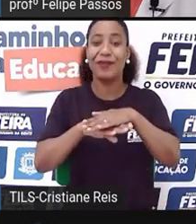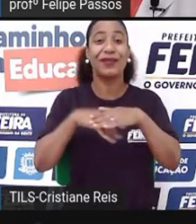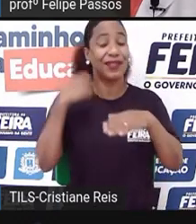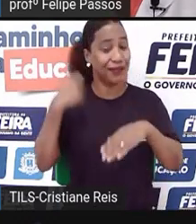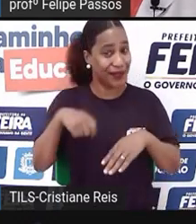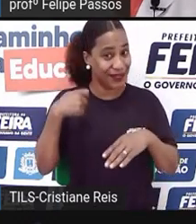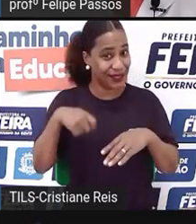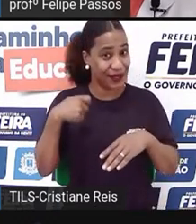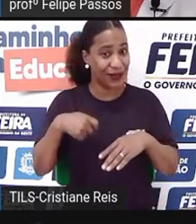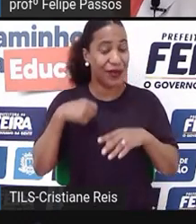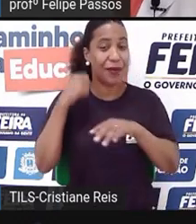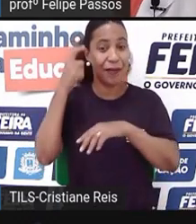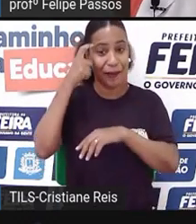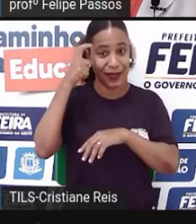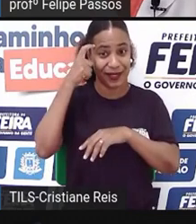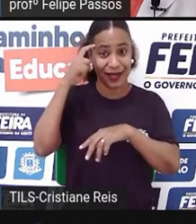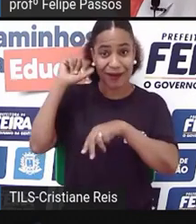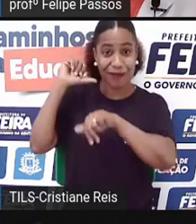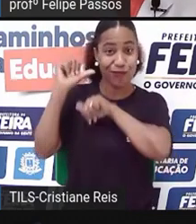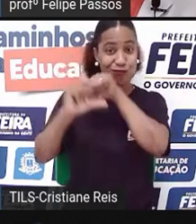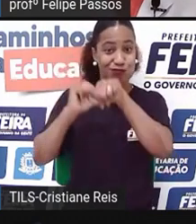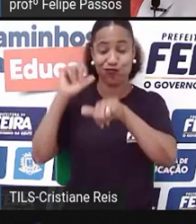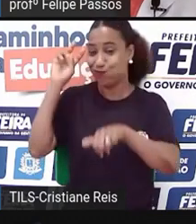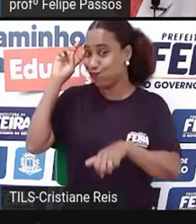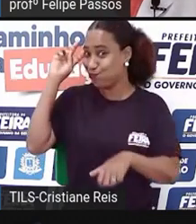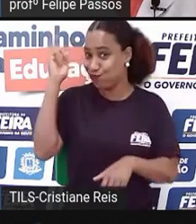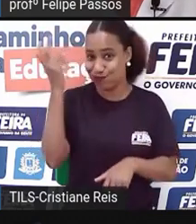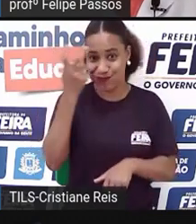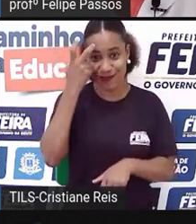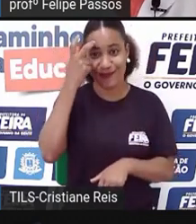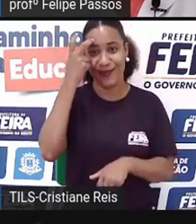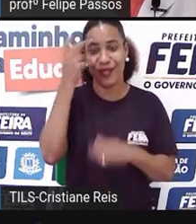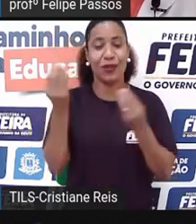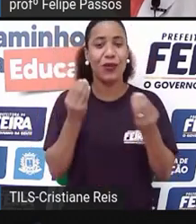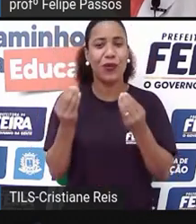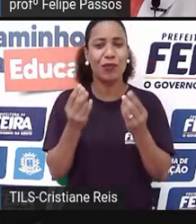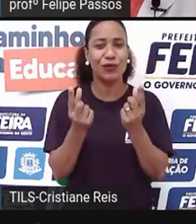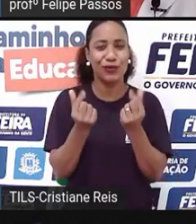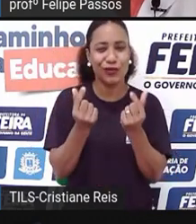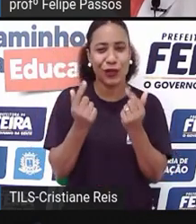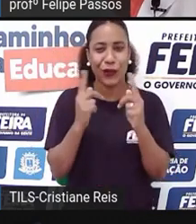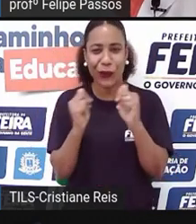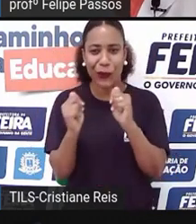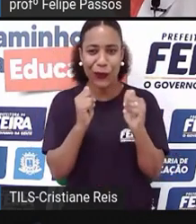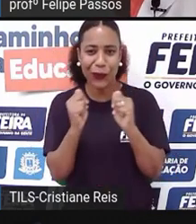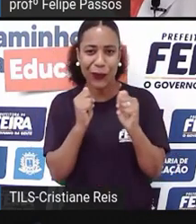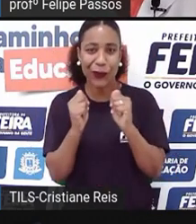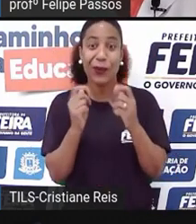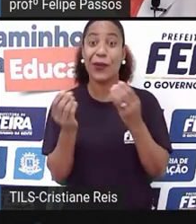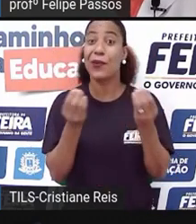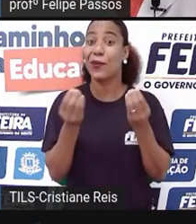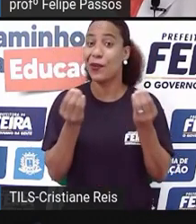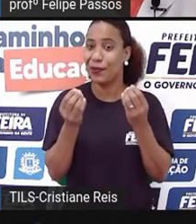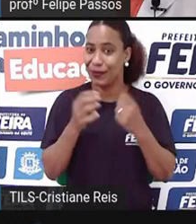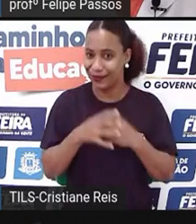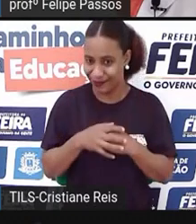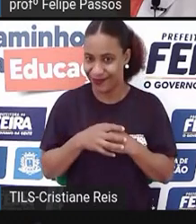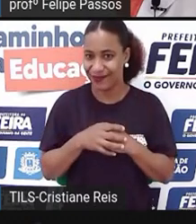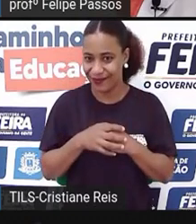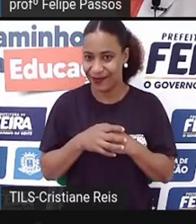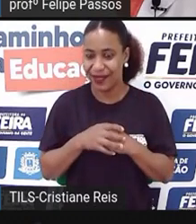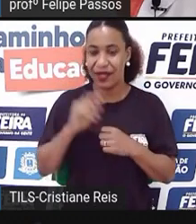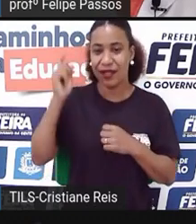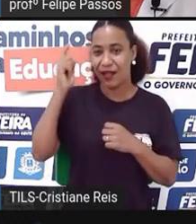de pensamento, de entender sobre isso. Então, essa mudança na forma de